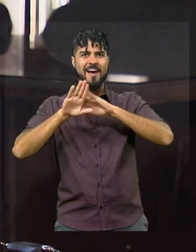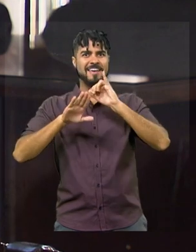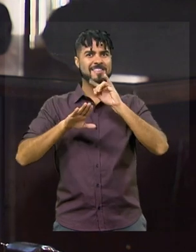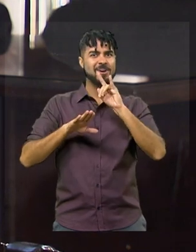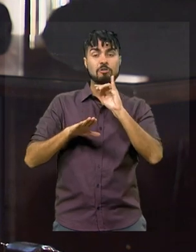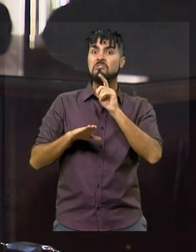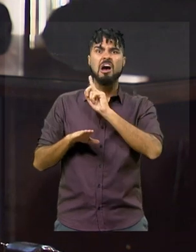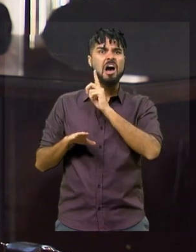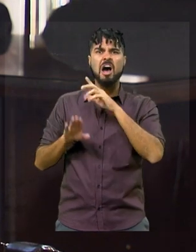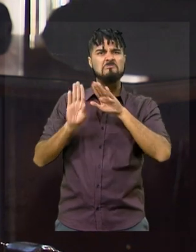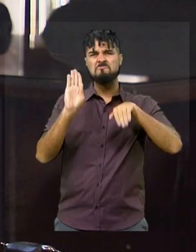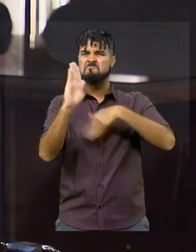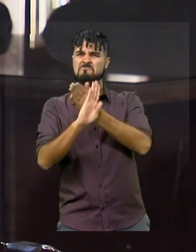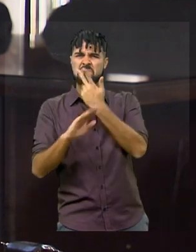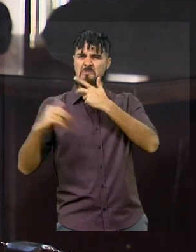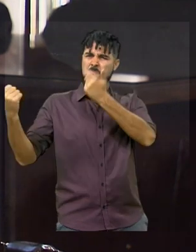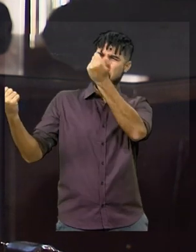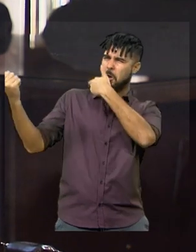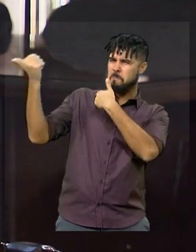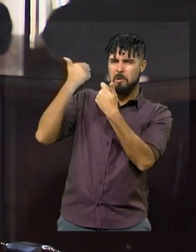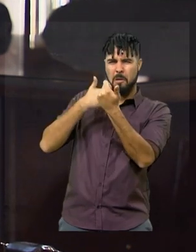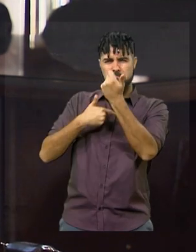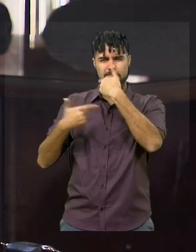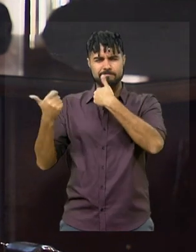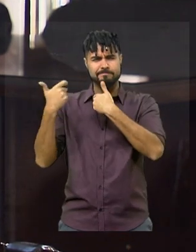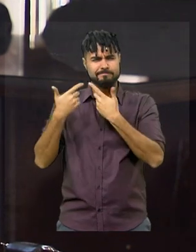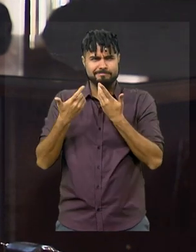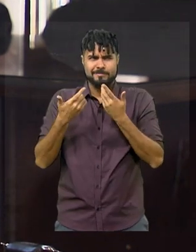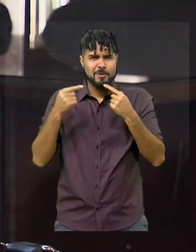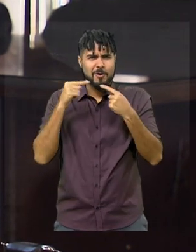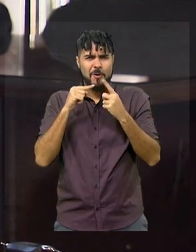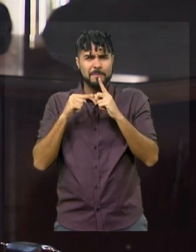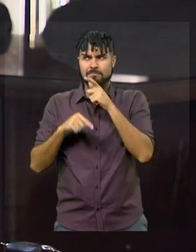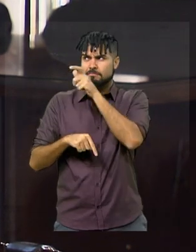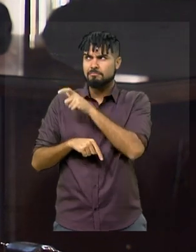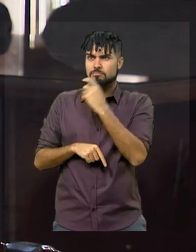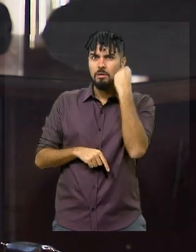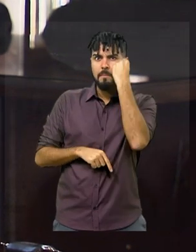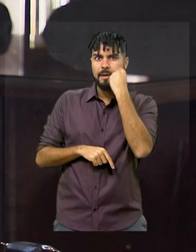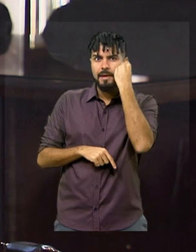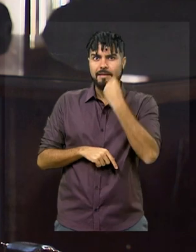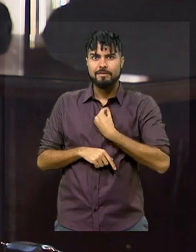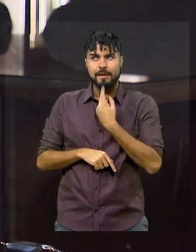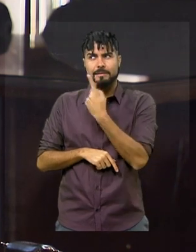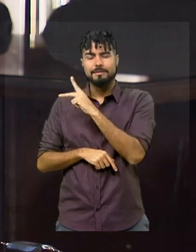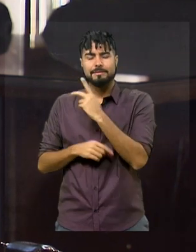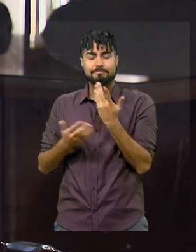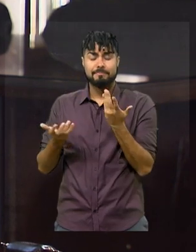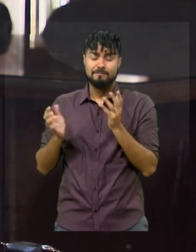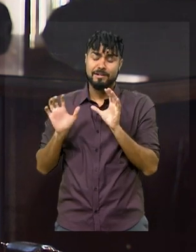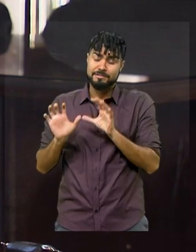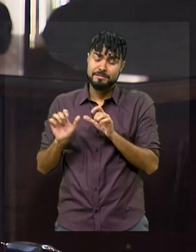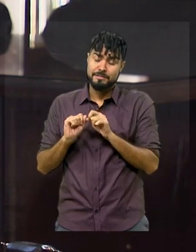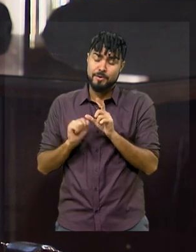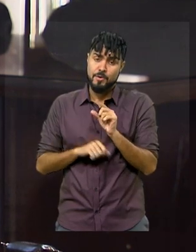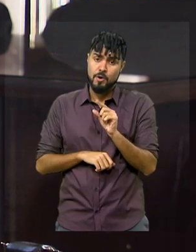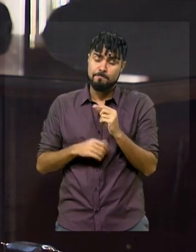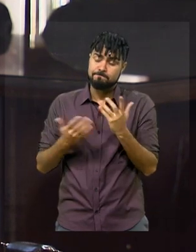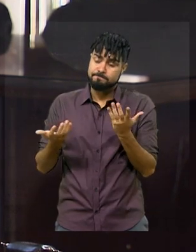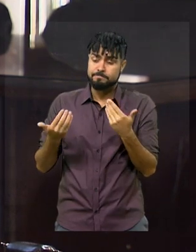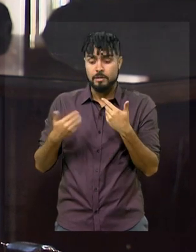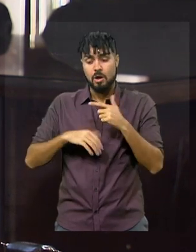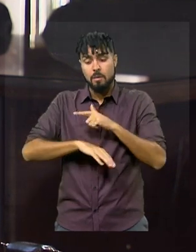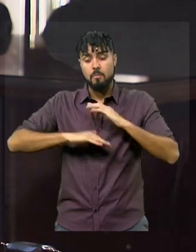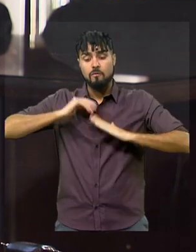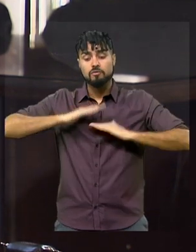para embate pessoal com agressões que não é compatível nem com a experiência de vida dele. Mas, enfim, é relação de civilidade, afinal